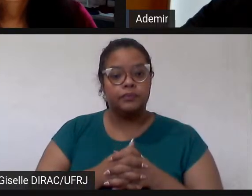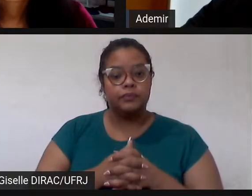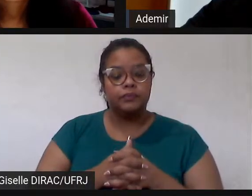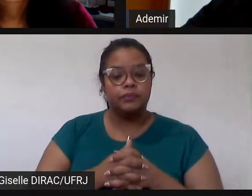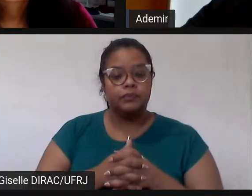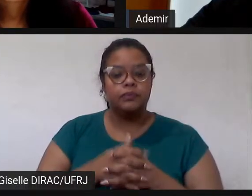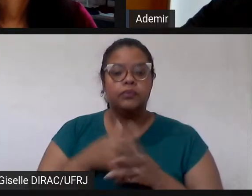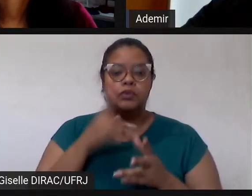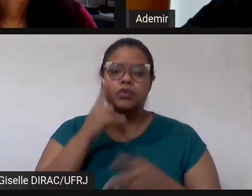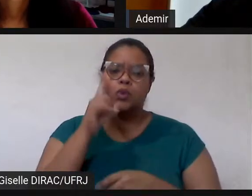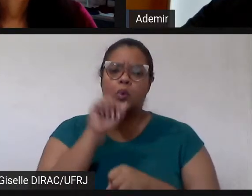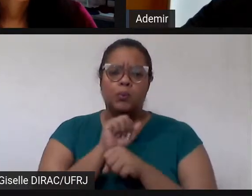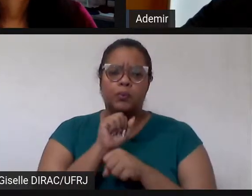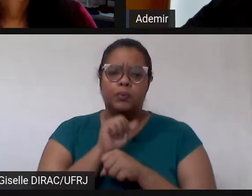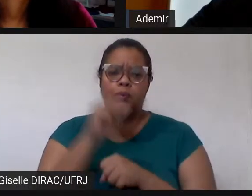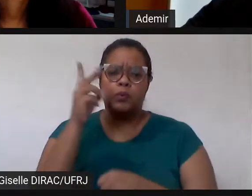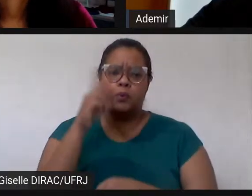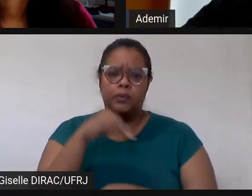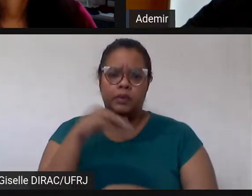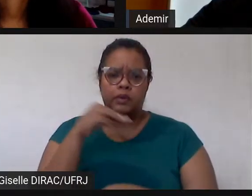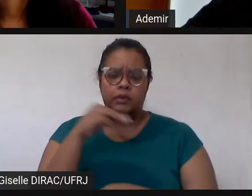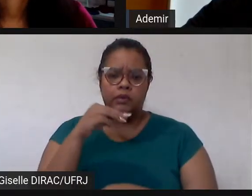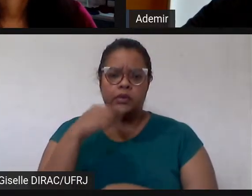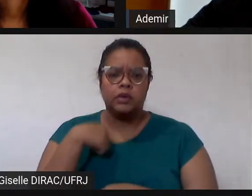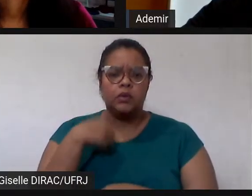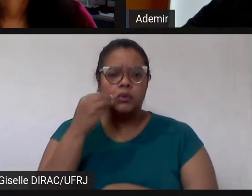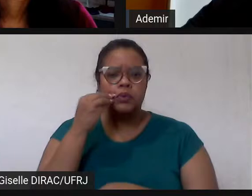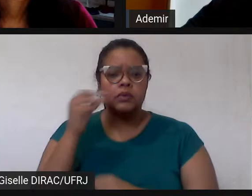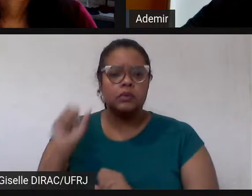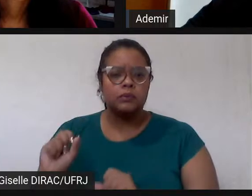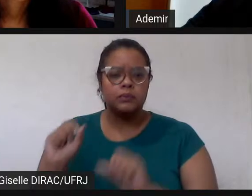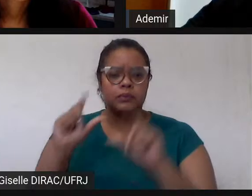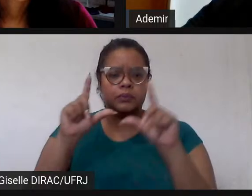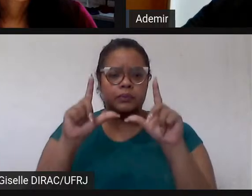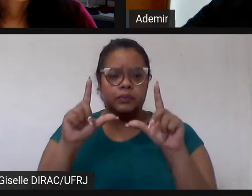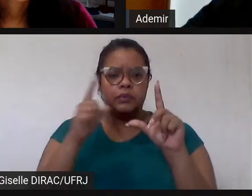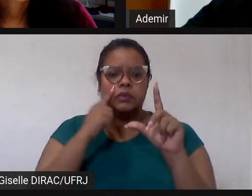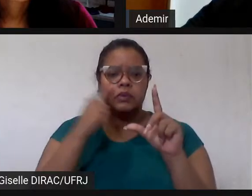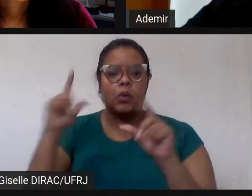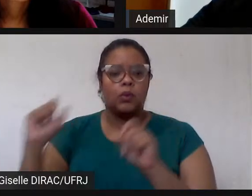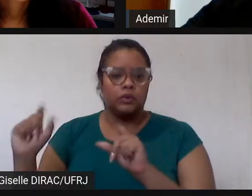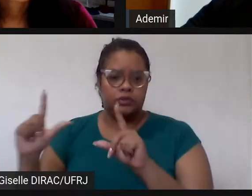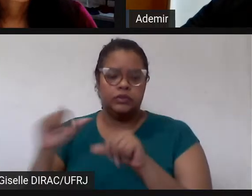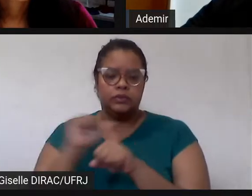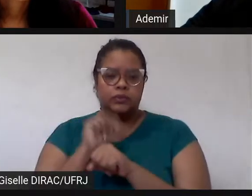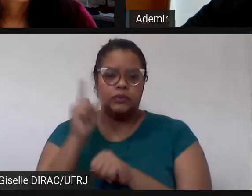Só um minutinho, por favor. Estou abrindo o arquivo em outra janela.